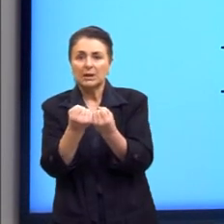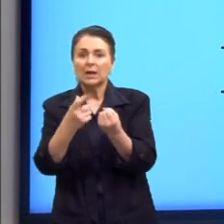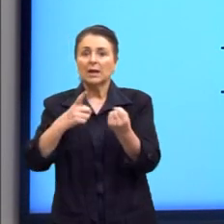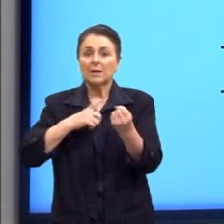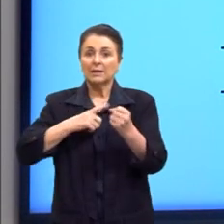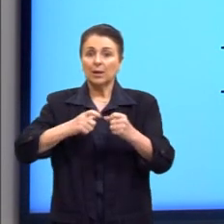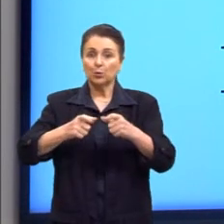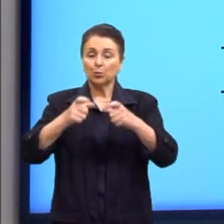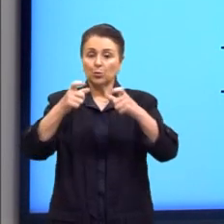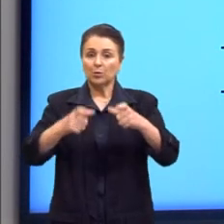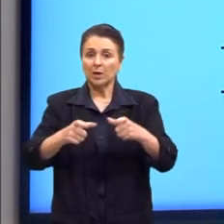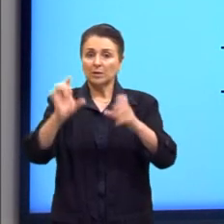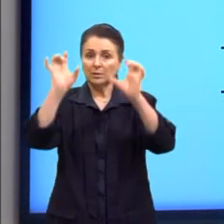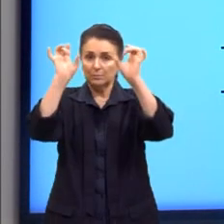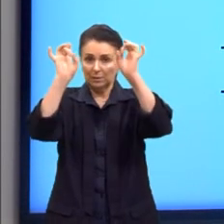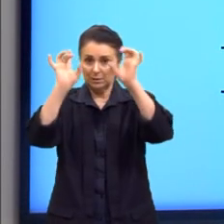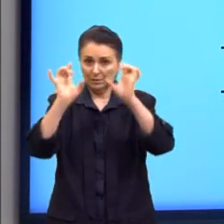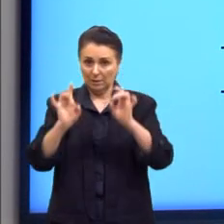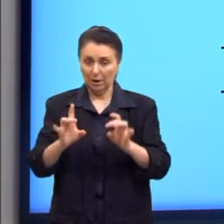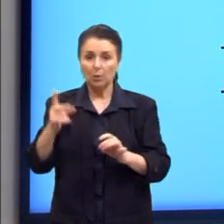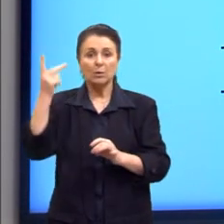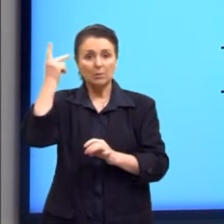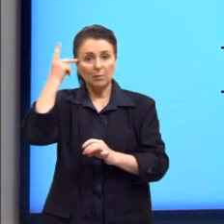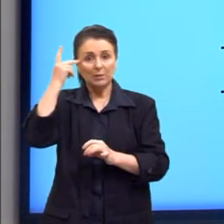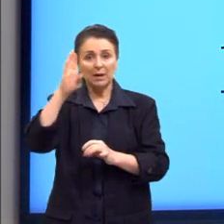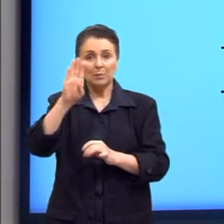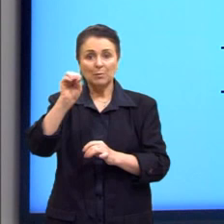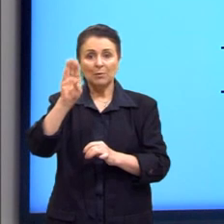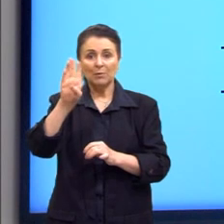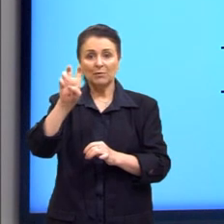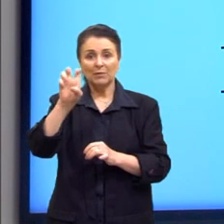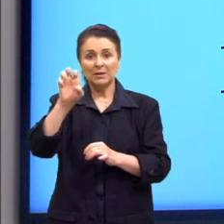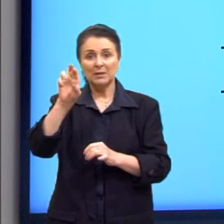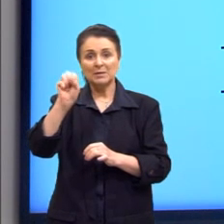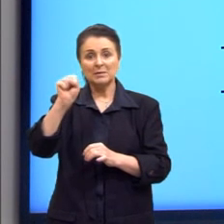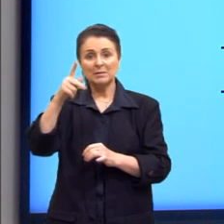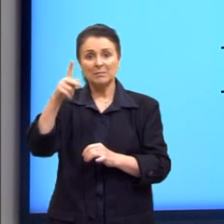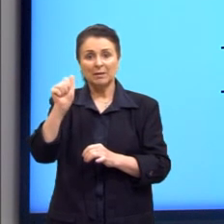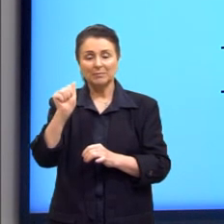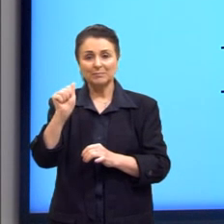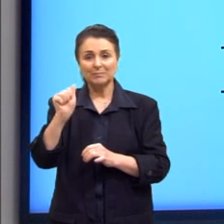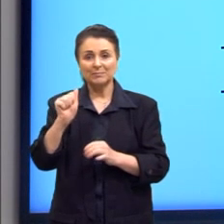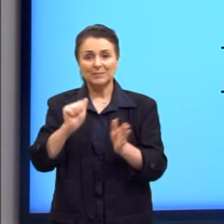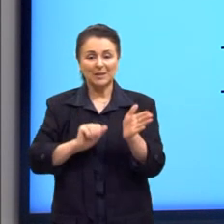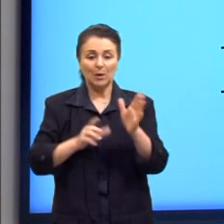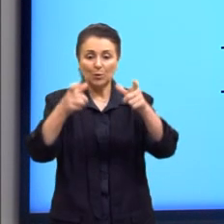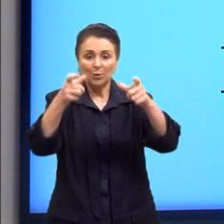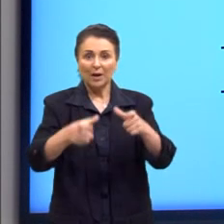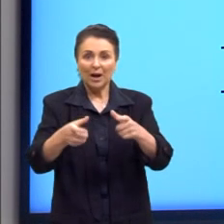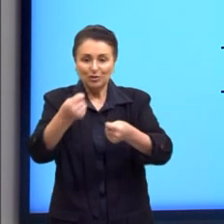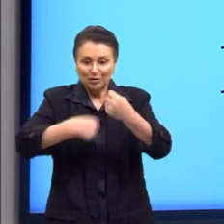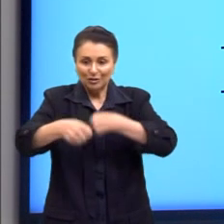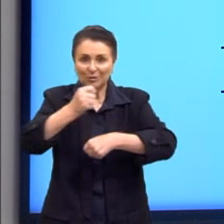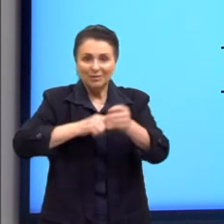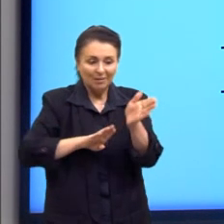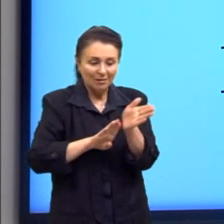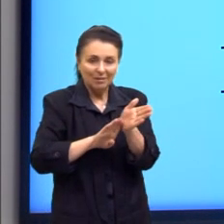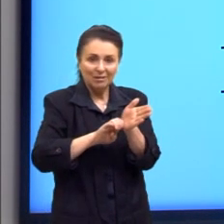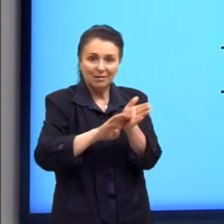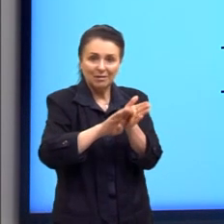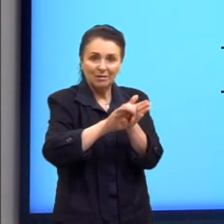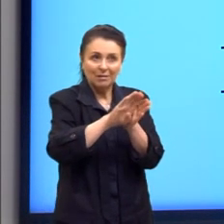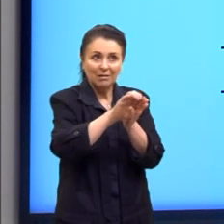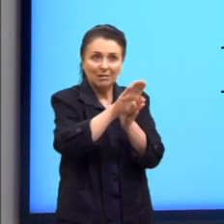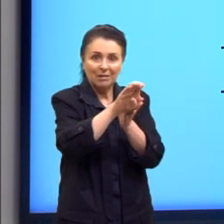Nova York, aqui em São Paulo a gente tem a Bovespa. O que que fazem essas bolsas de valores? Eu vou lá e eu vou abrir a minha empresa.